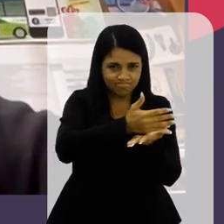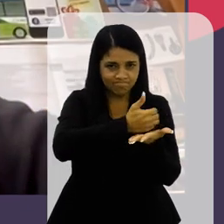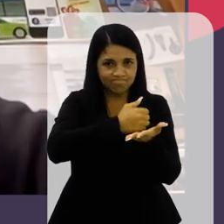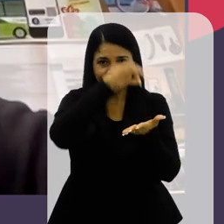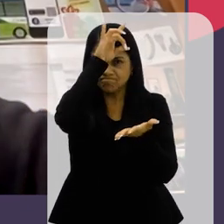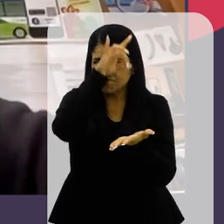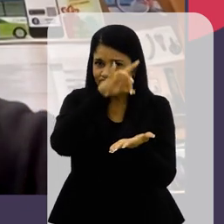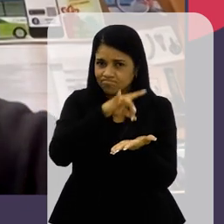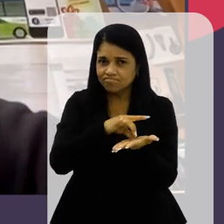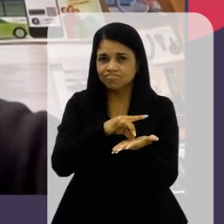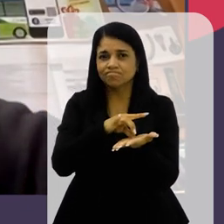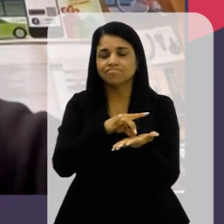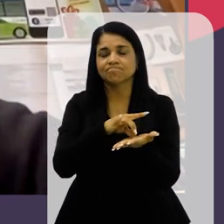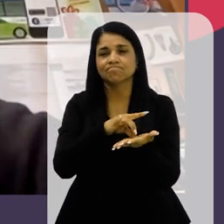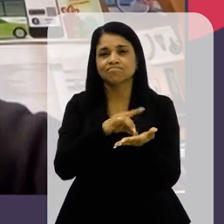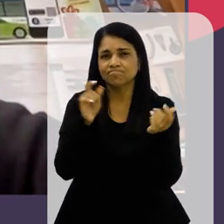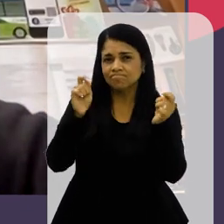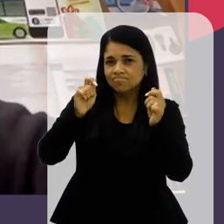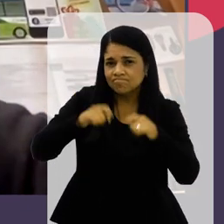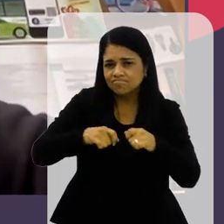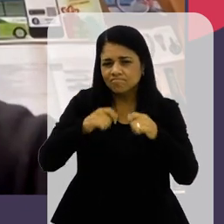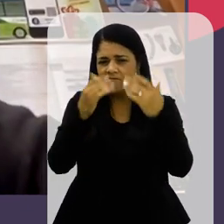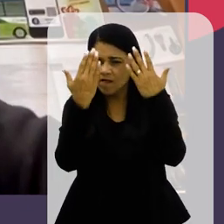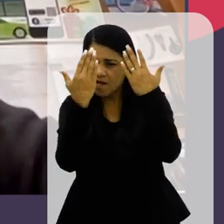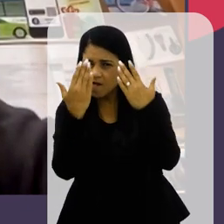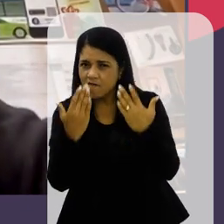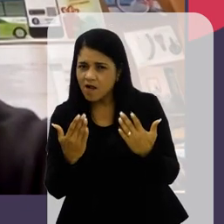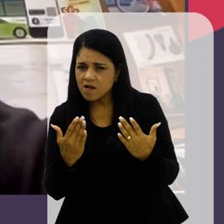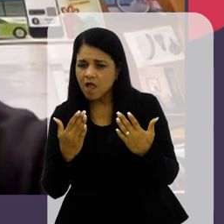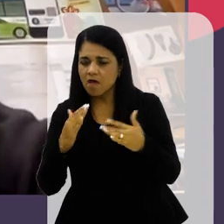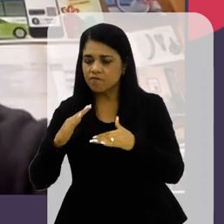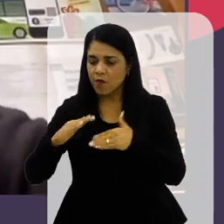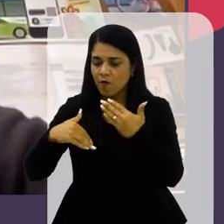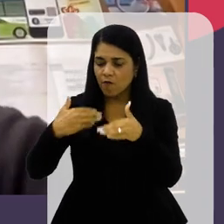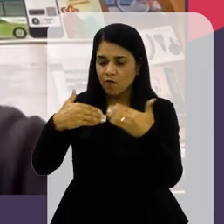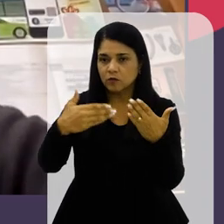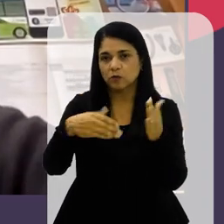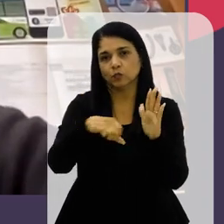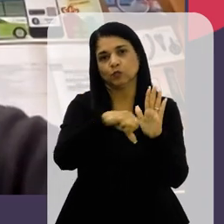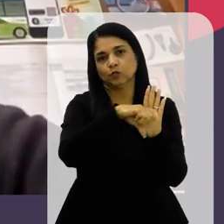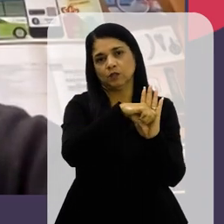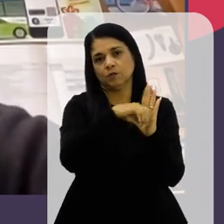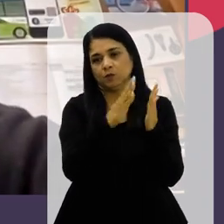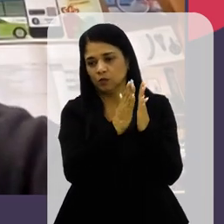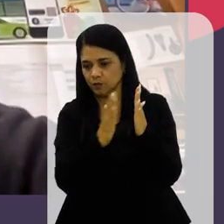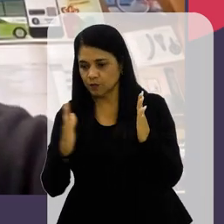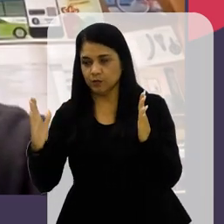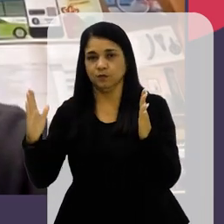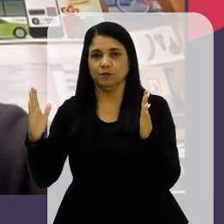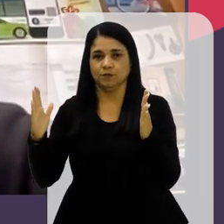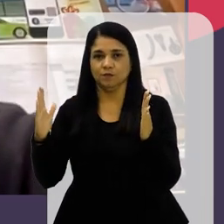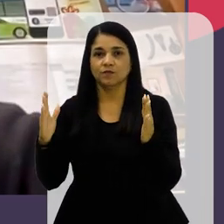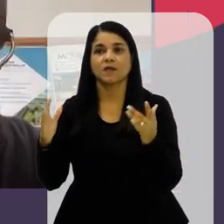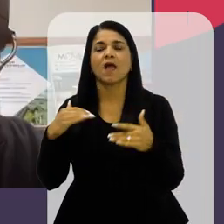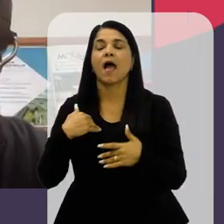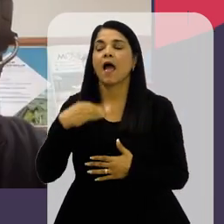dê Tanto quantidade De dados Quanto condição De avaliar A sua evolução No tempo